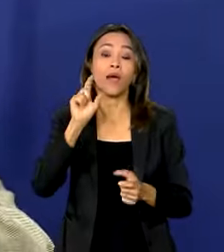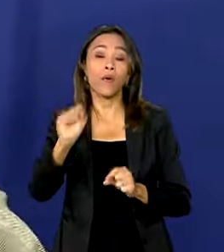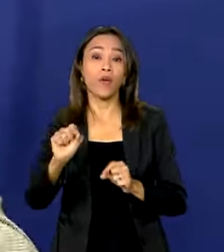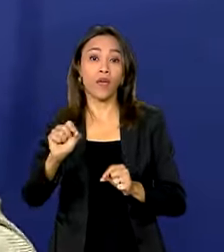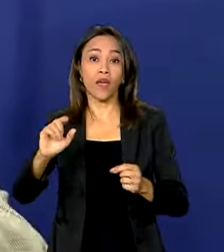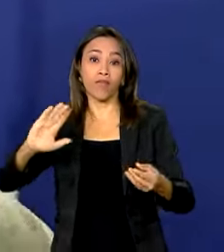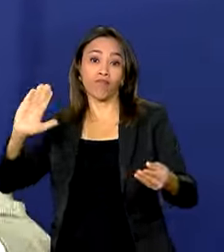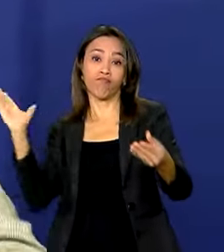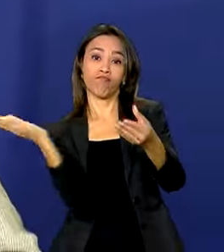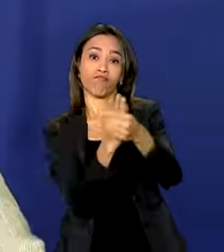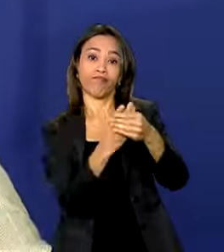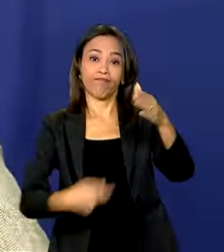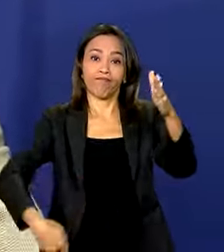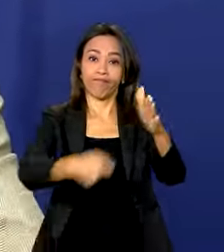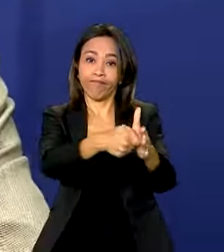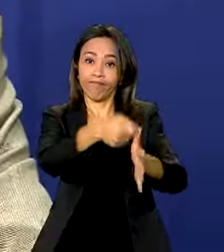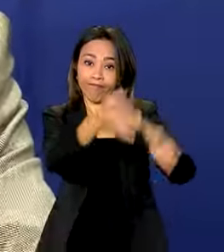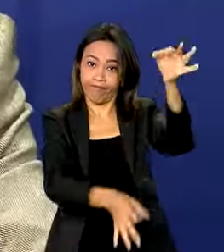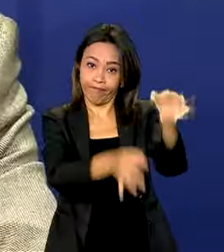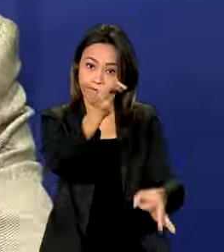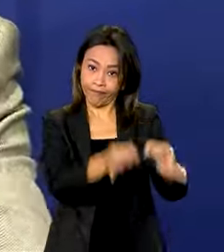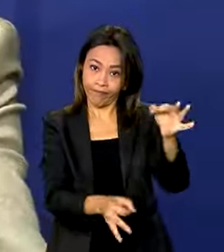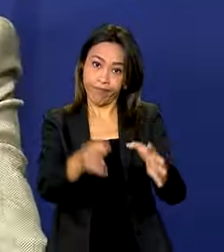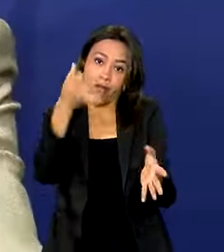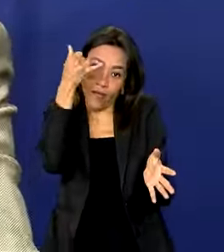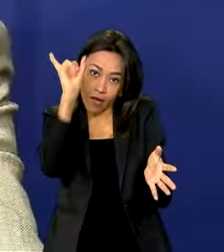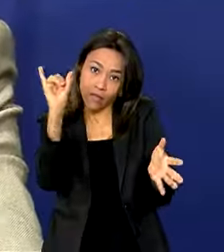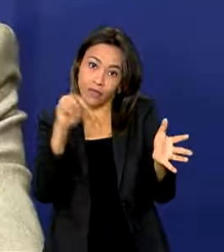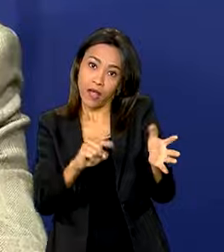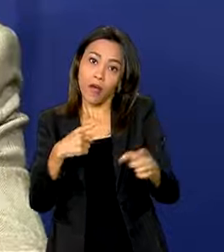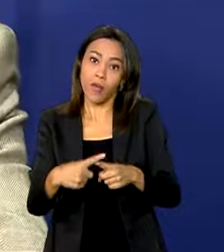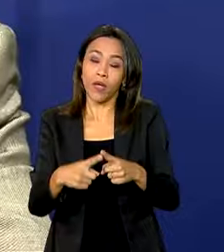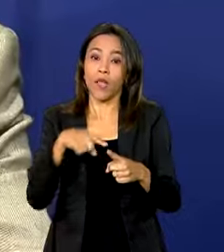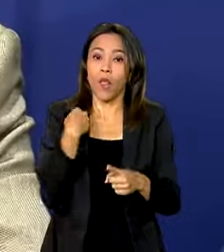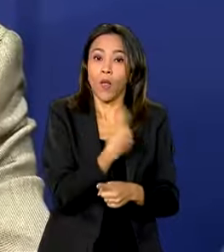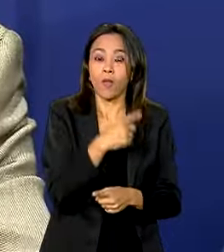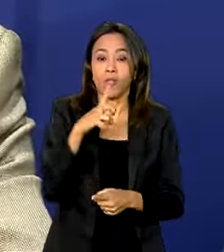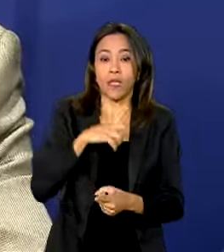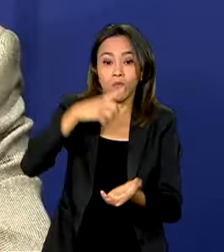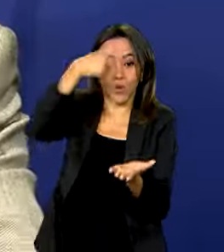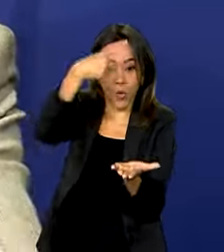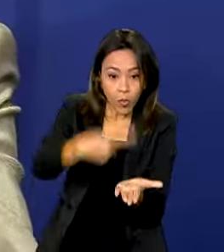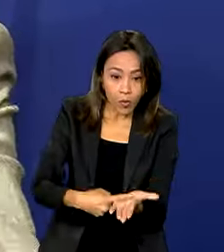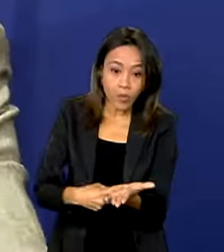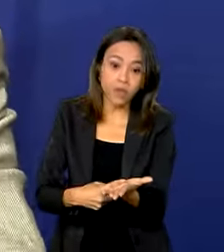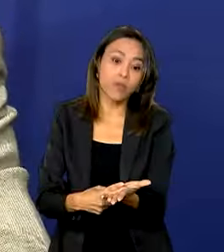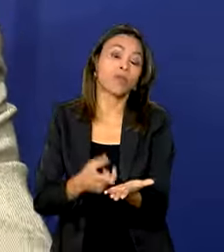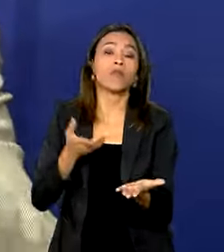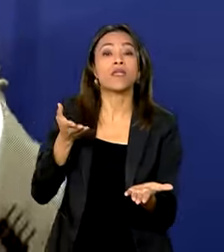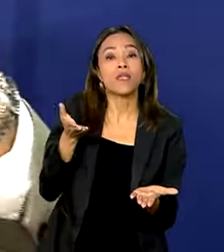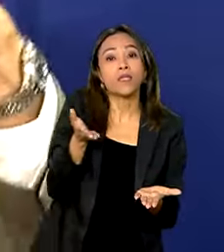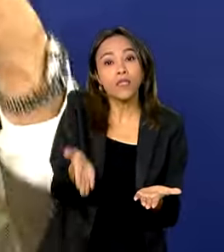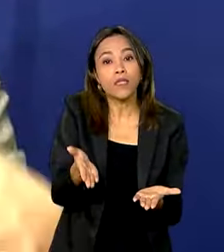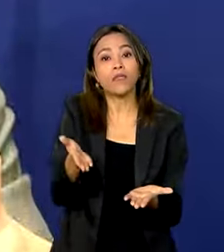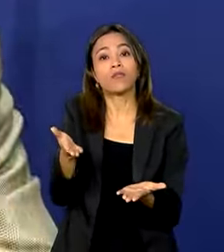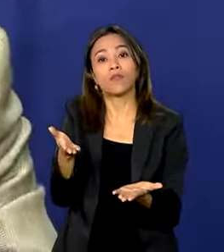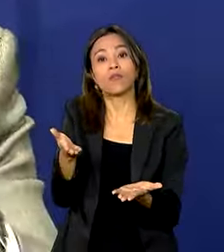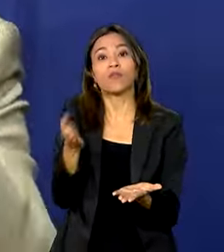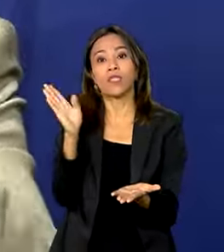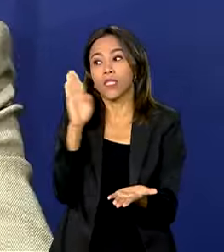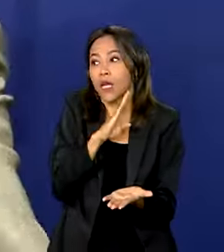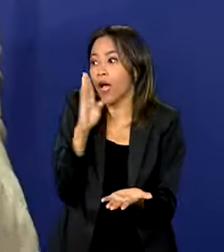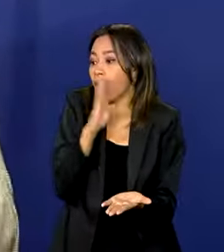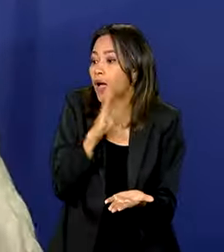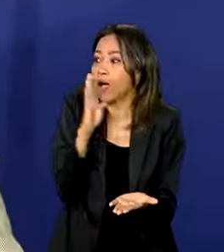destes benefícios, porque nós temos o compromisso de que estes benefícios, de fato, cheguem, cheguem rápido